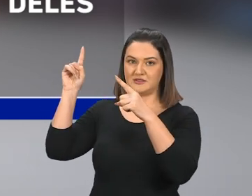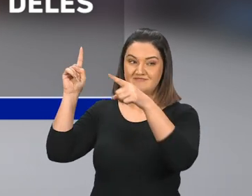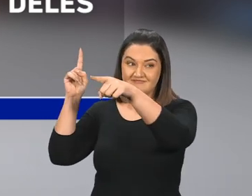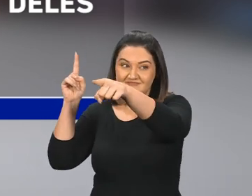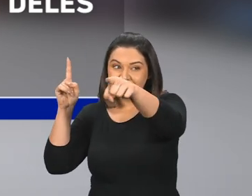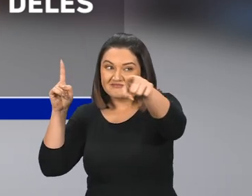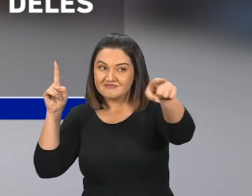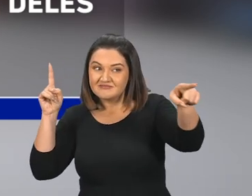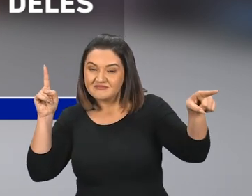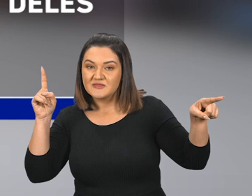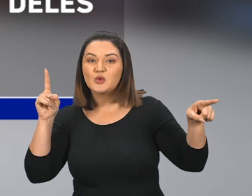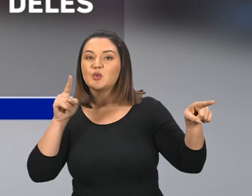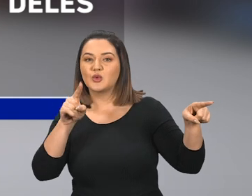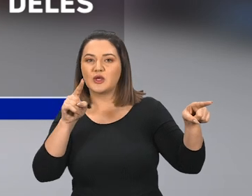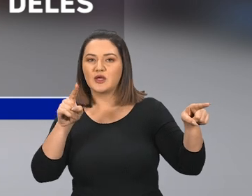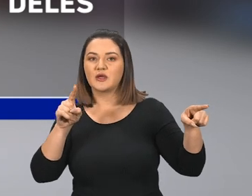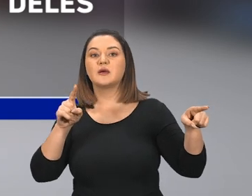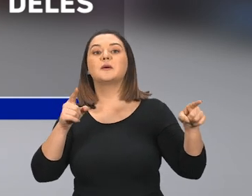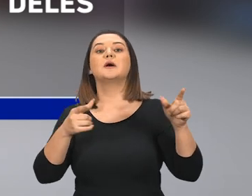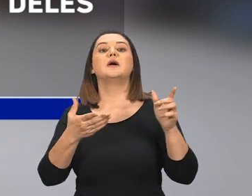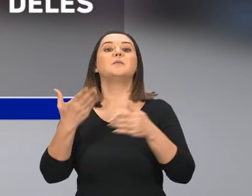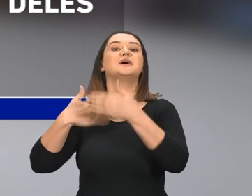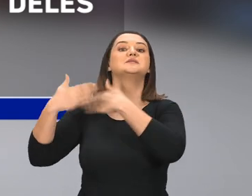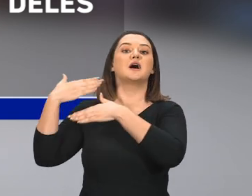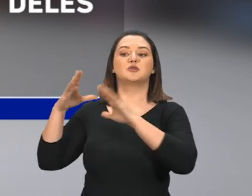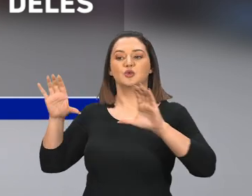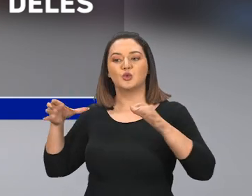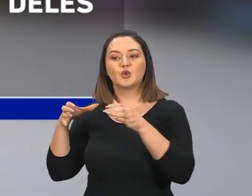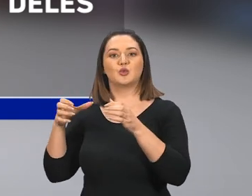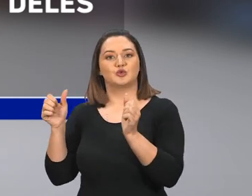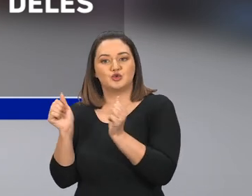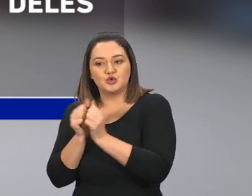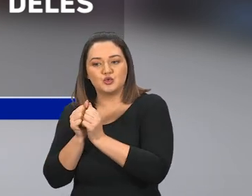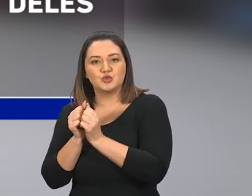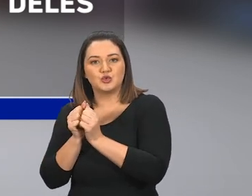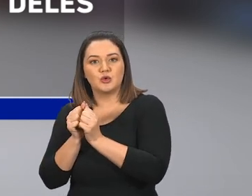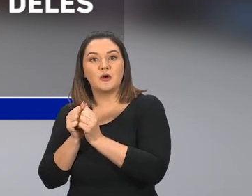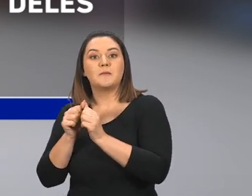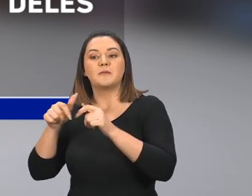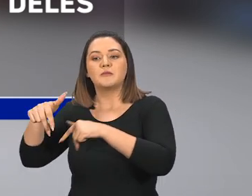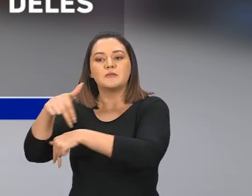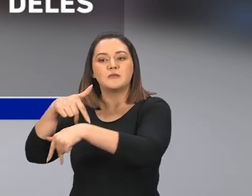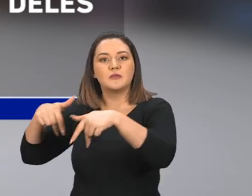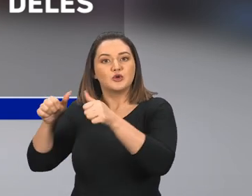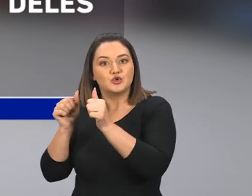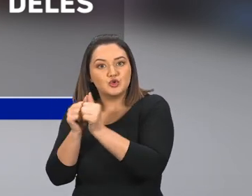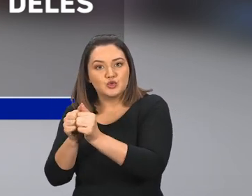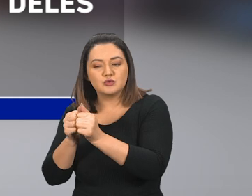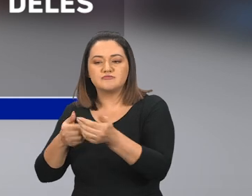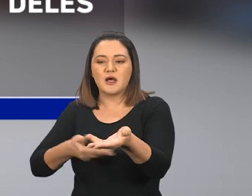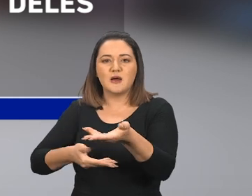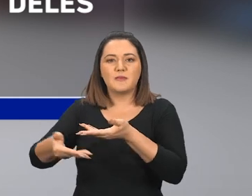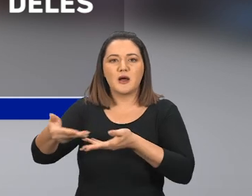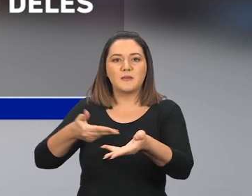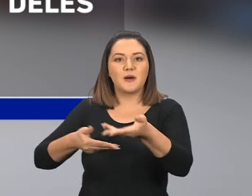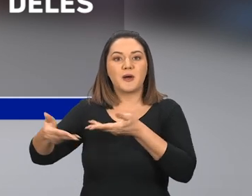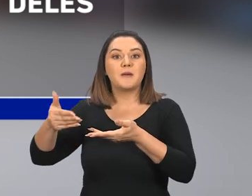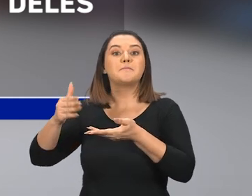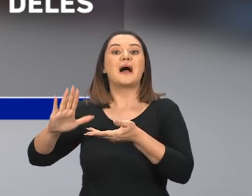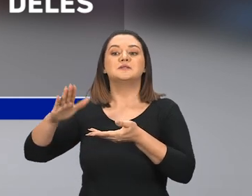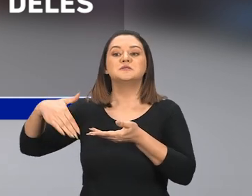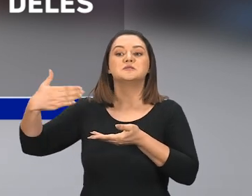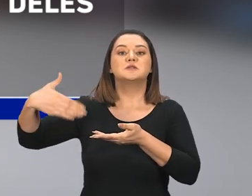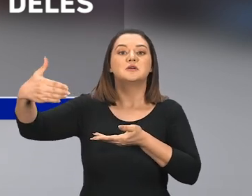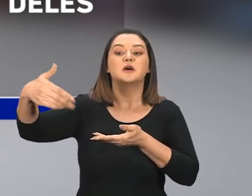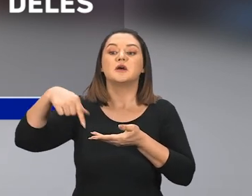os anticristos, saíram do nosso meio, entretanto não eram dos nossos, porque se tivessem sido dos nossos,